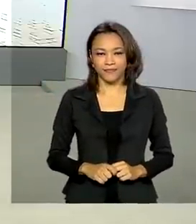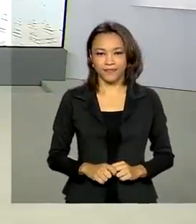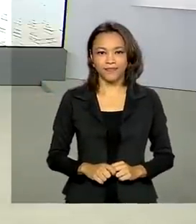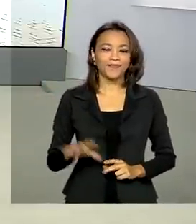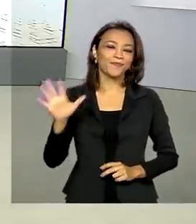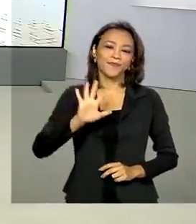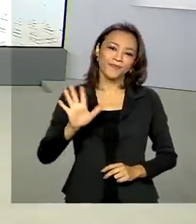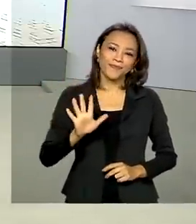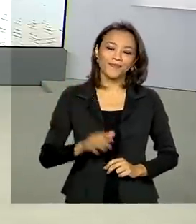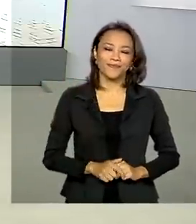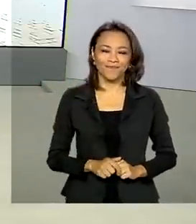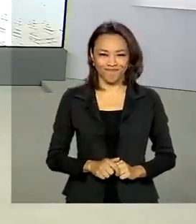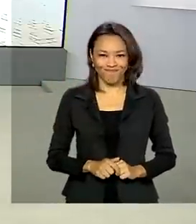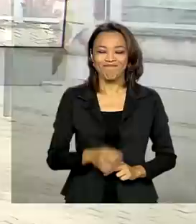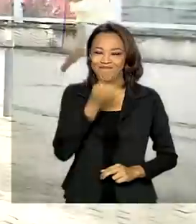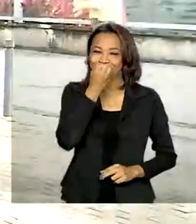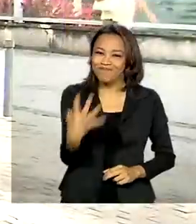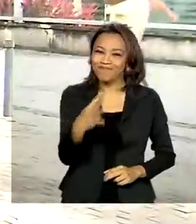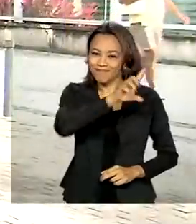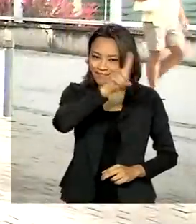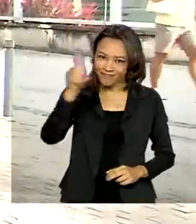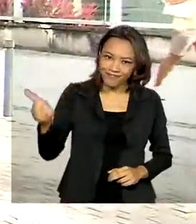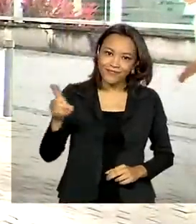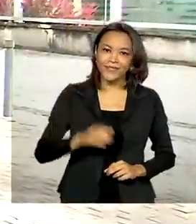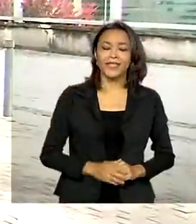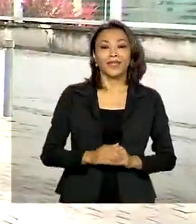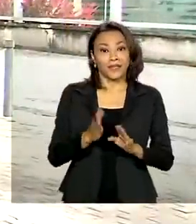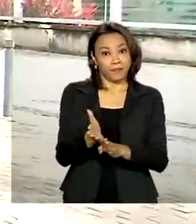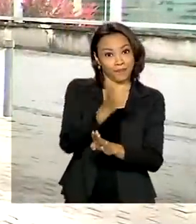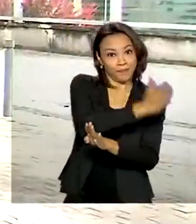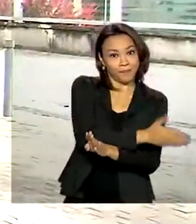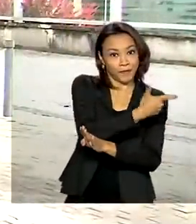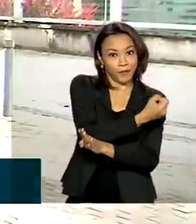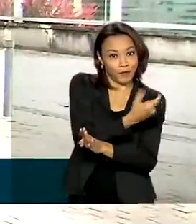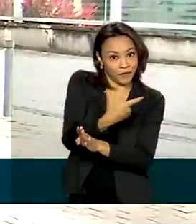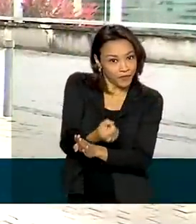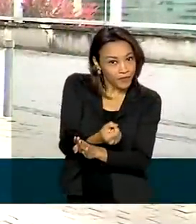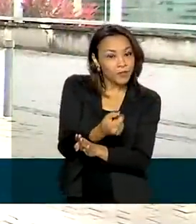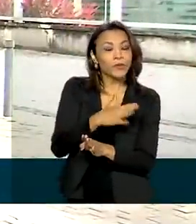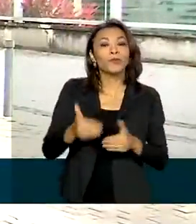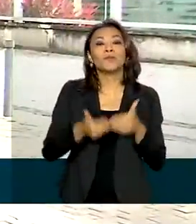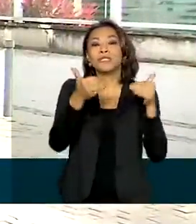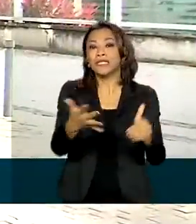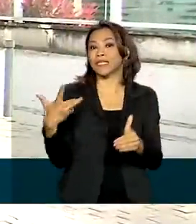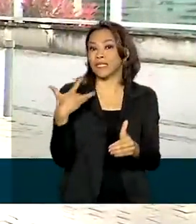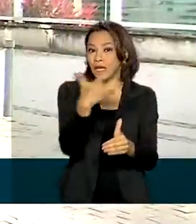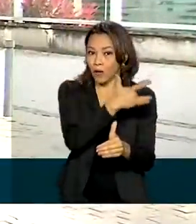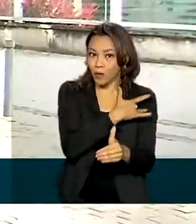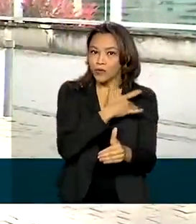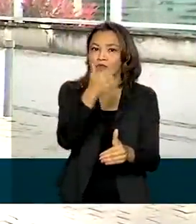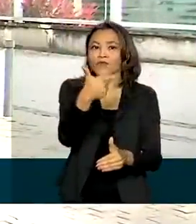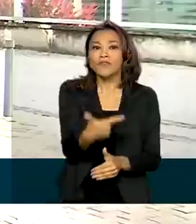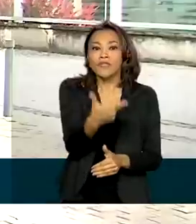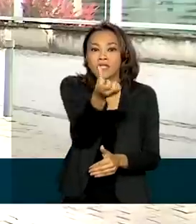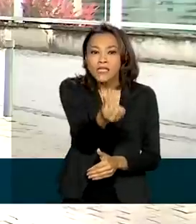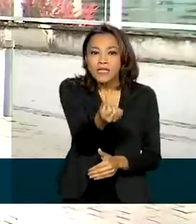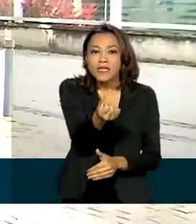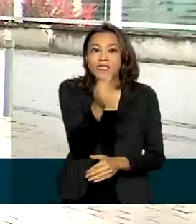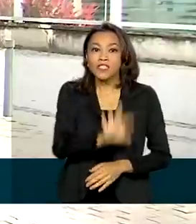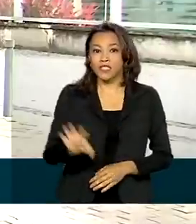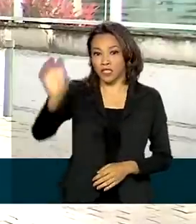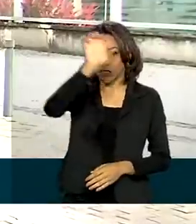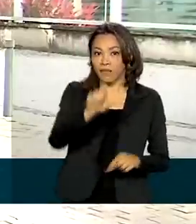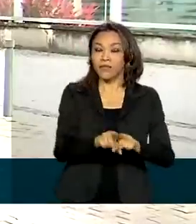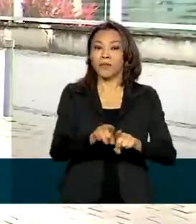Olá, Renata. Bom dia. Em 2020, o Ministério da Saúde destinou aos 26 estados e Distrito Federal